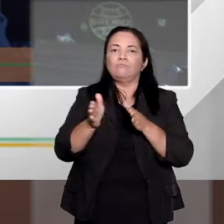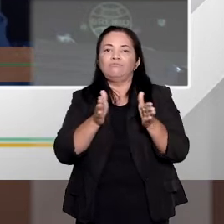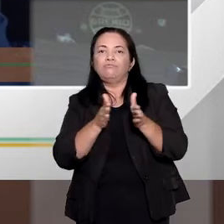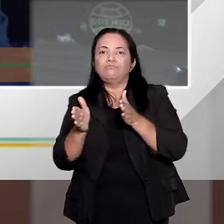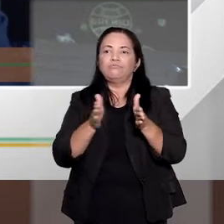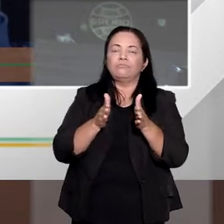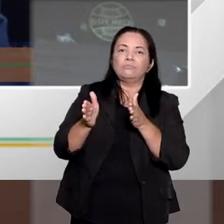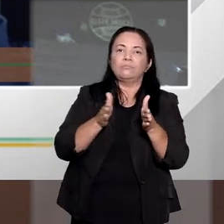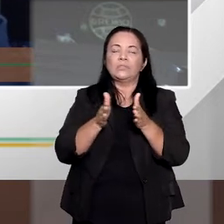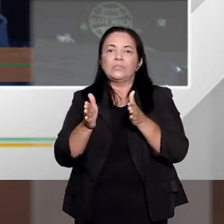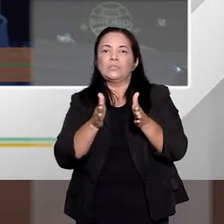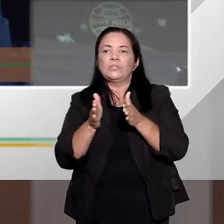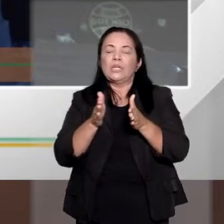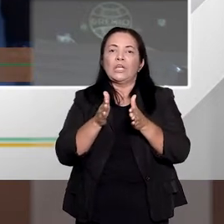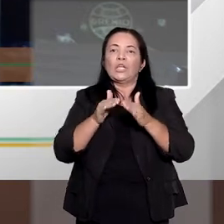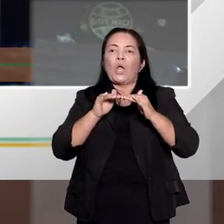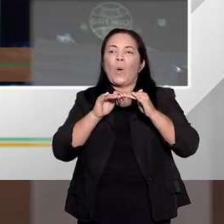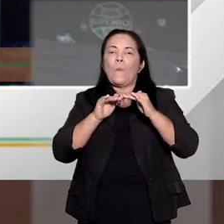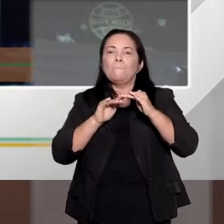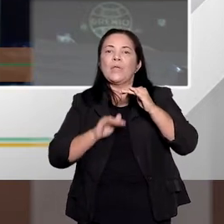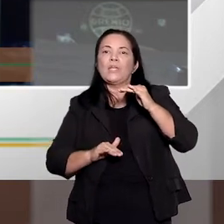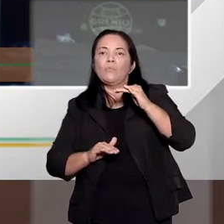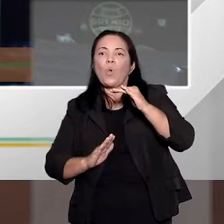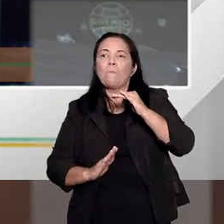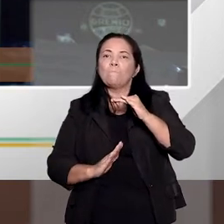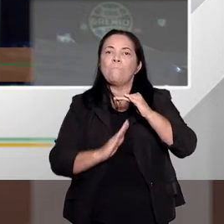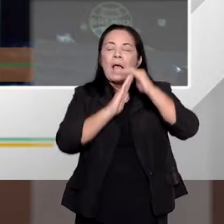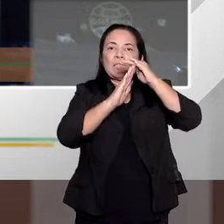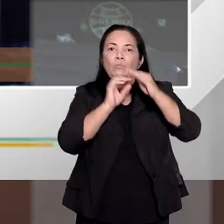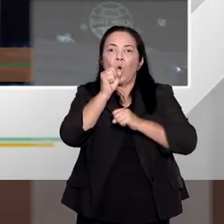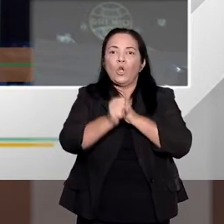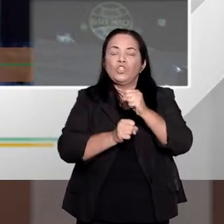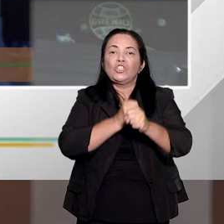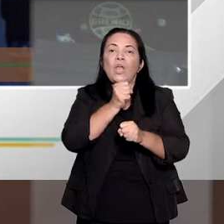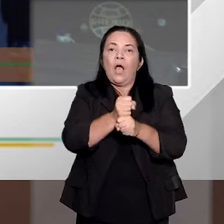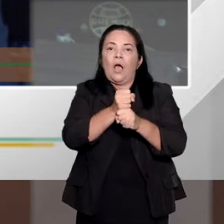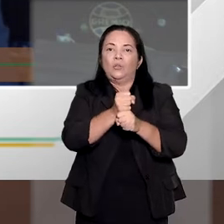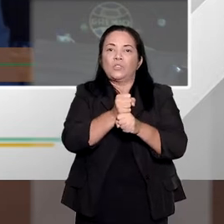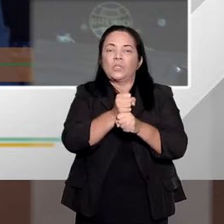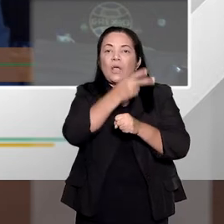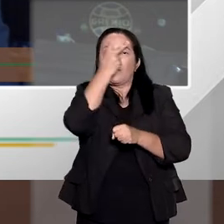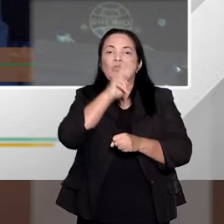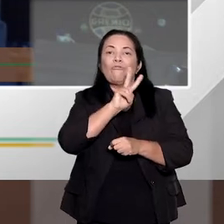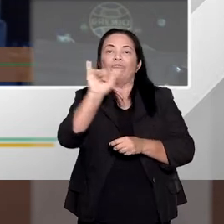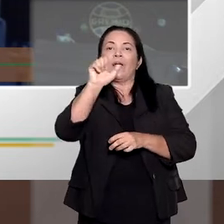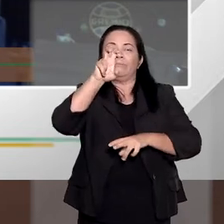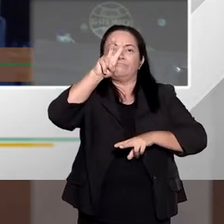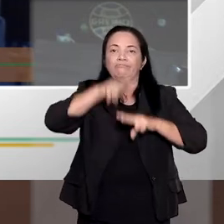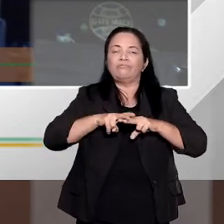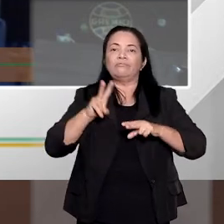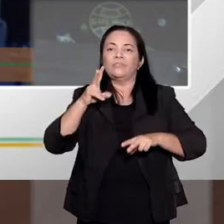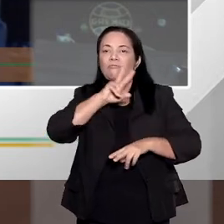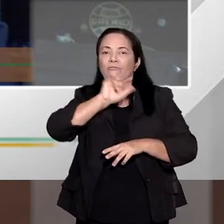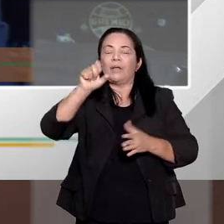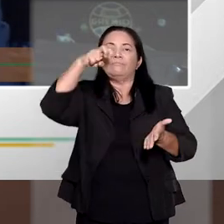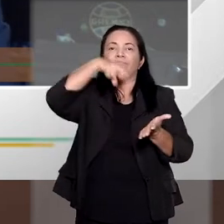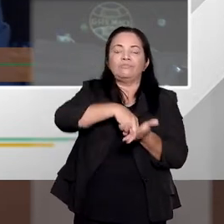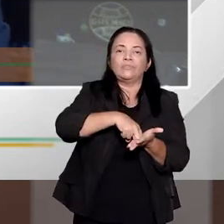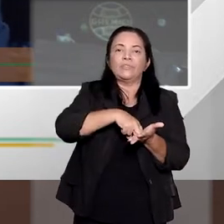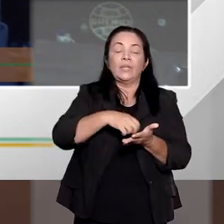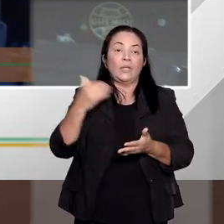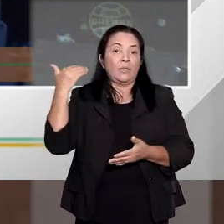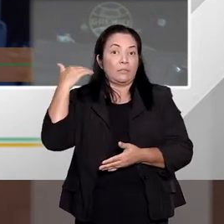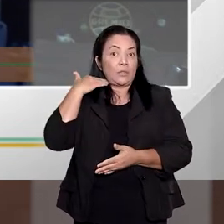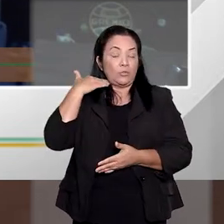entre o mínimo da pena culminada e o máximo da pena culminada. Ele tem liberdade de poder,